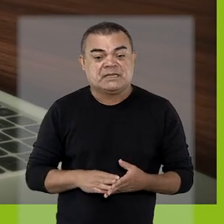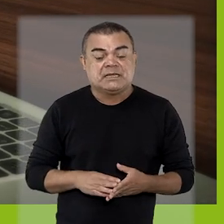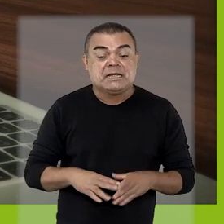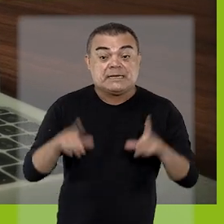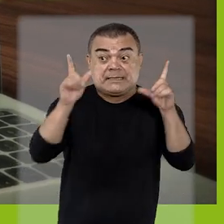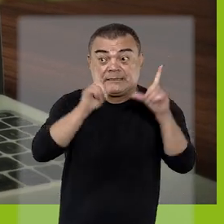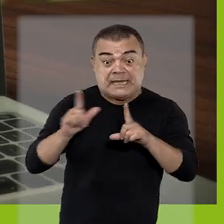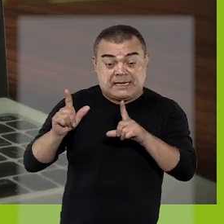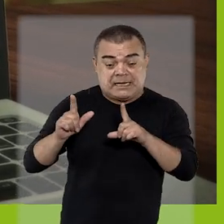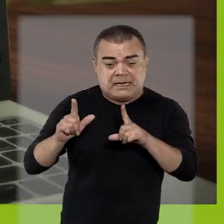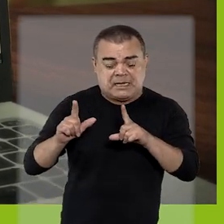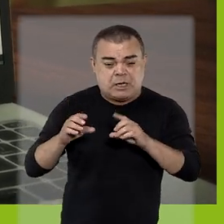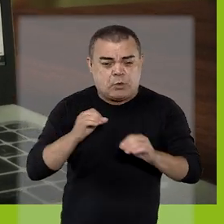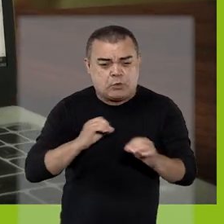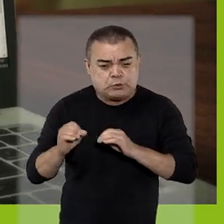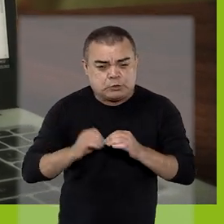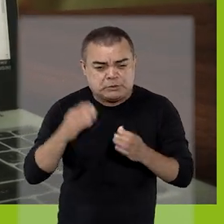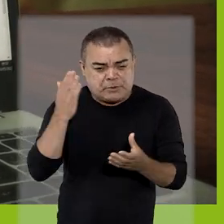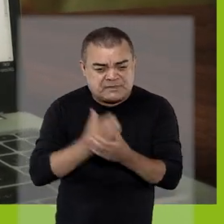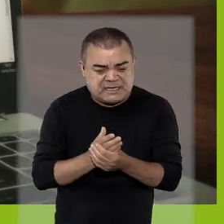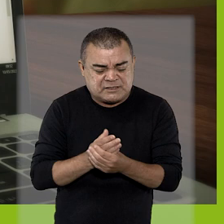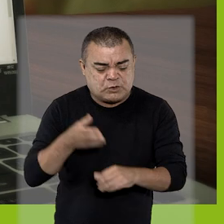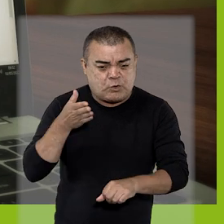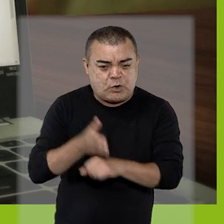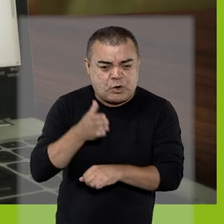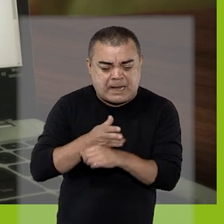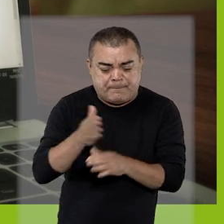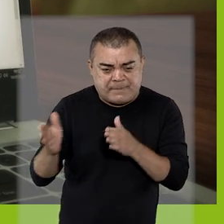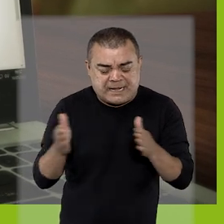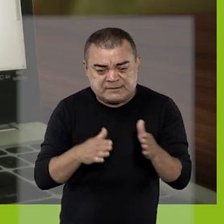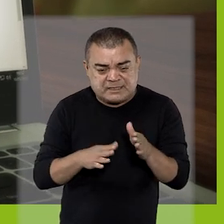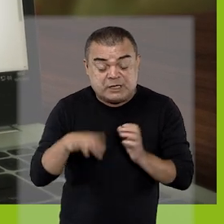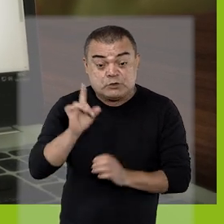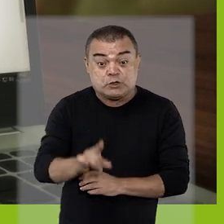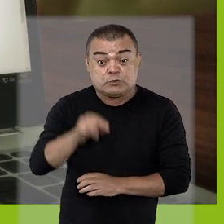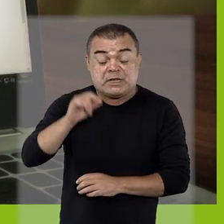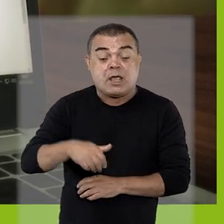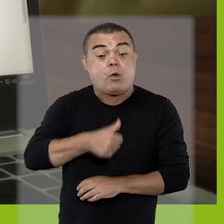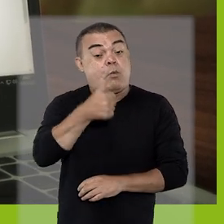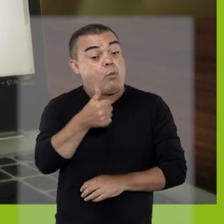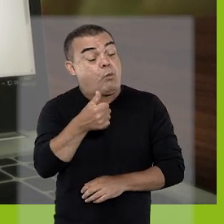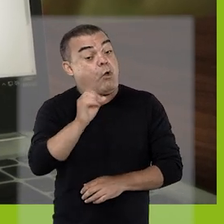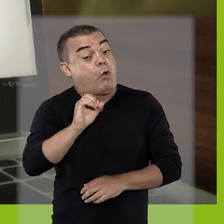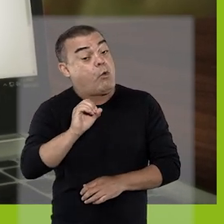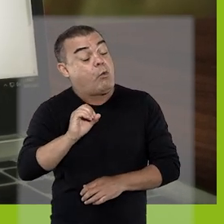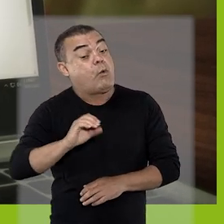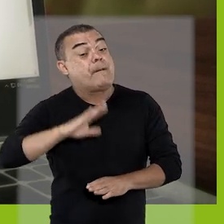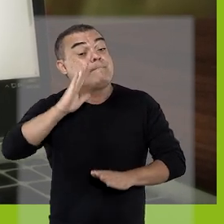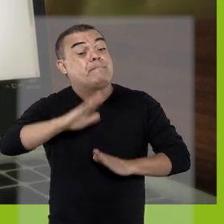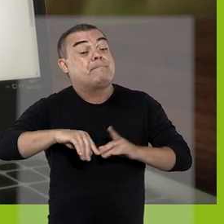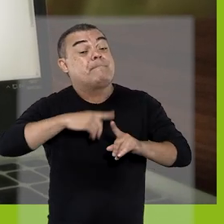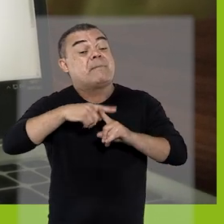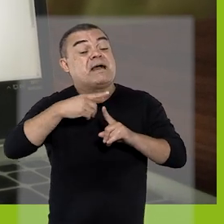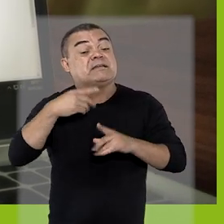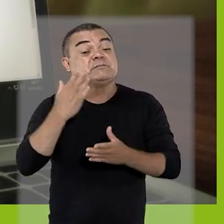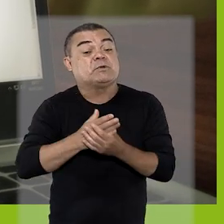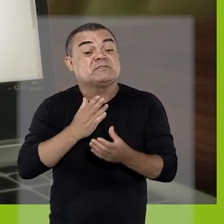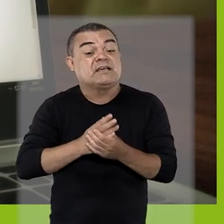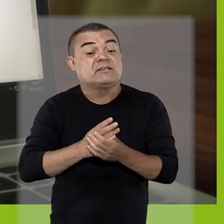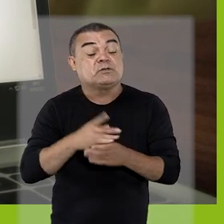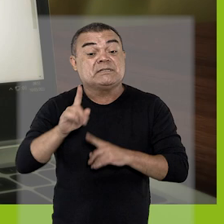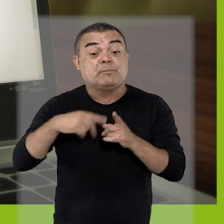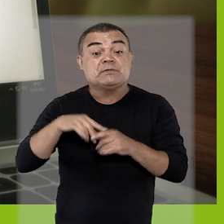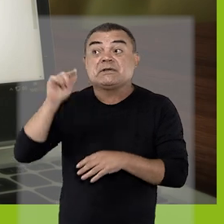Na tela de Controle de Processos, para inserir prazos, basta selecionar um ou mais processos e, em